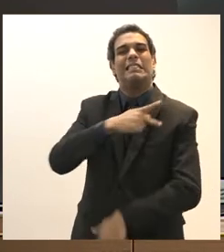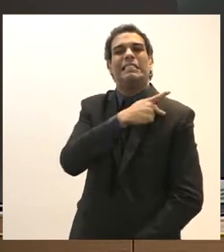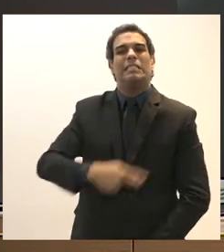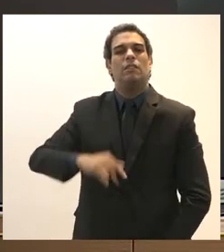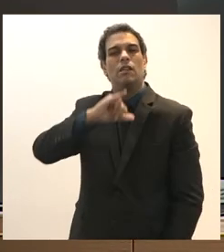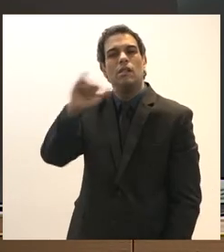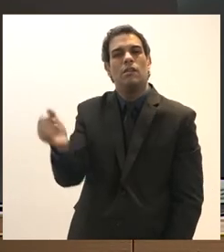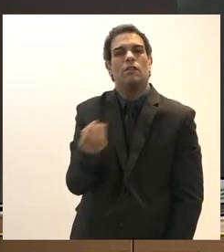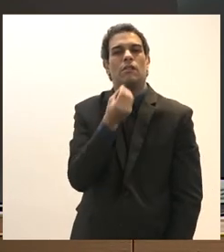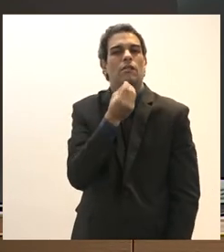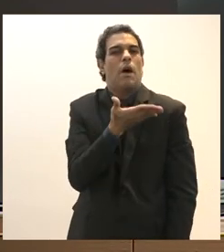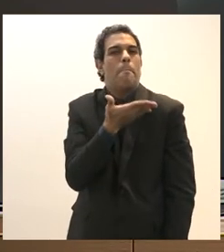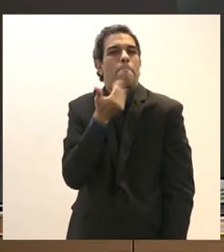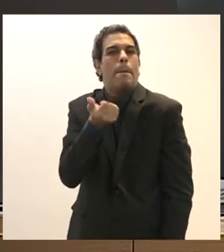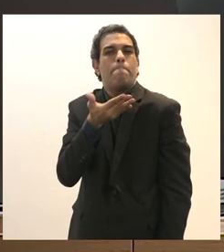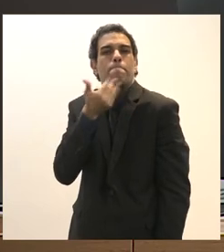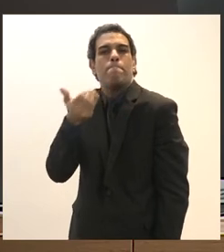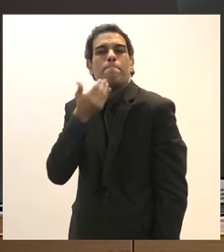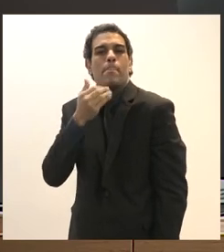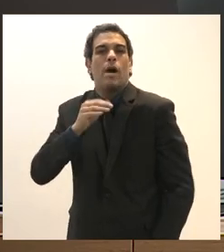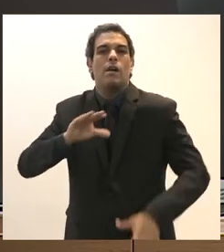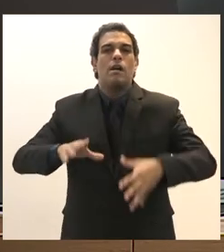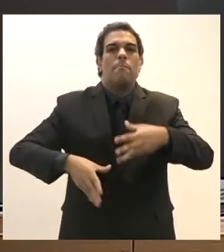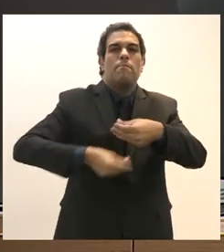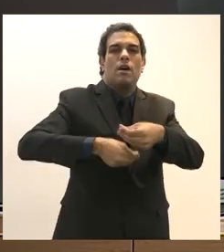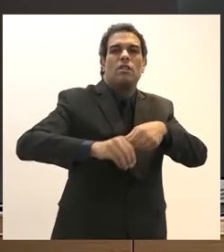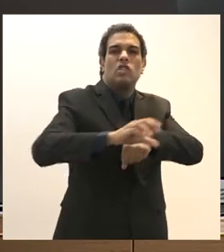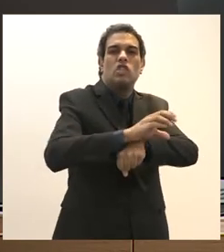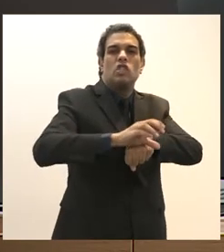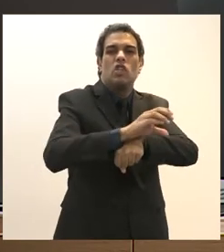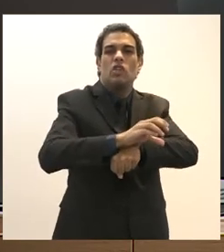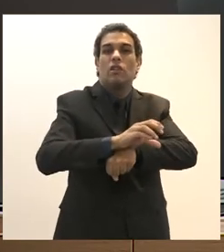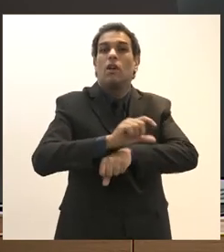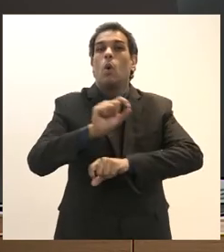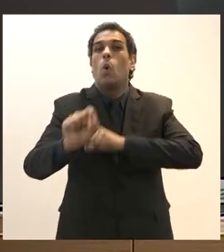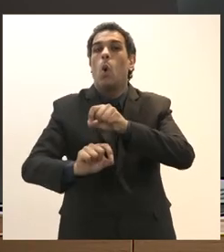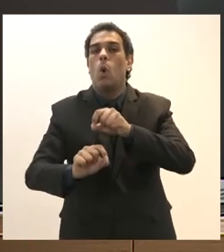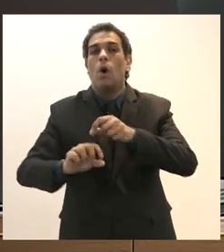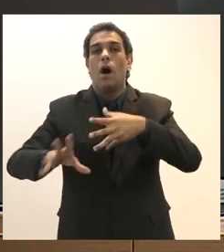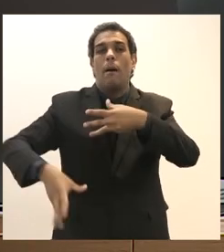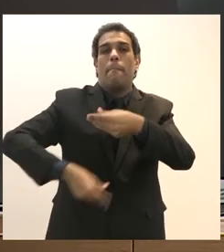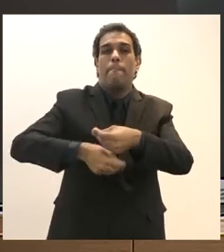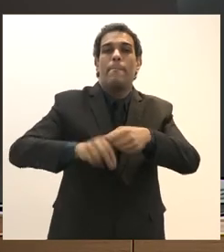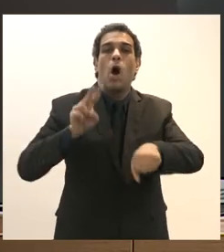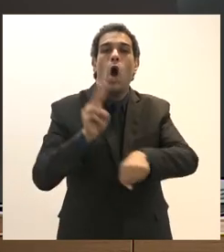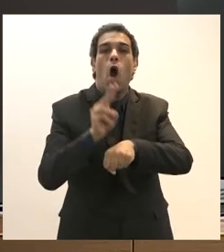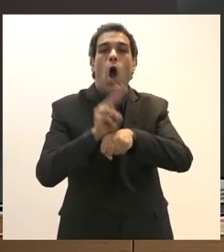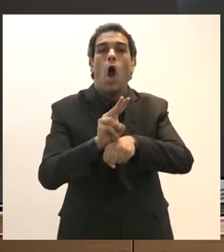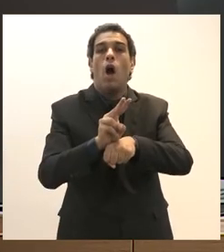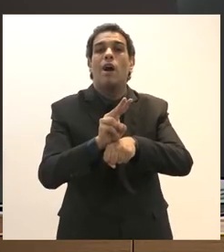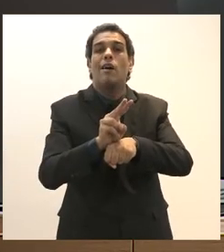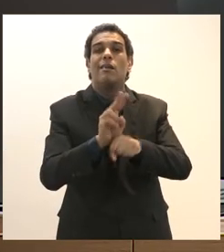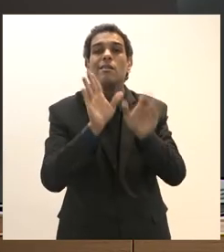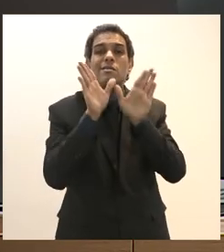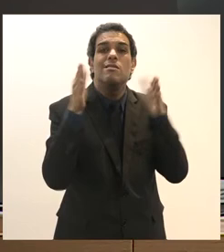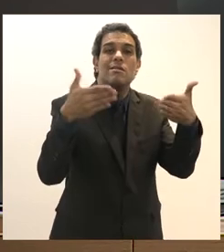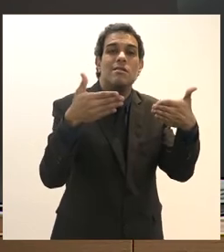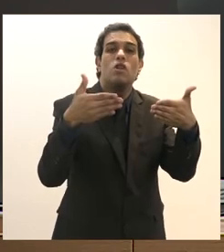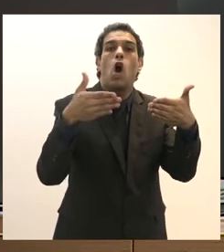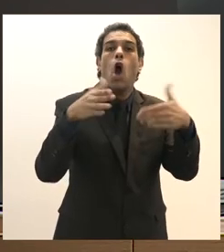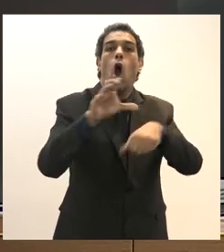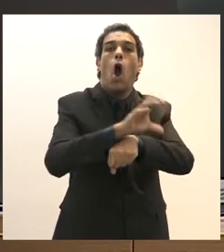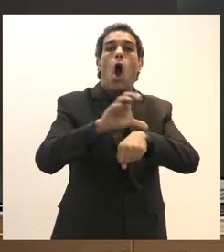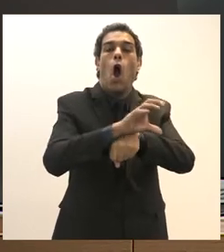aproveitar do instrumento da medida provisória e a medida provisória tinha preferência constitucional